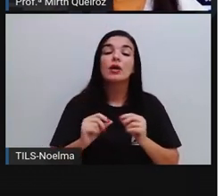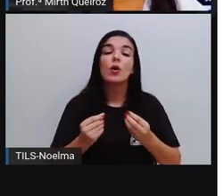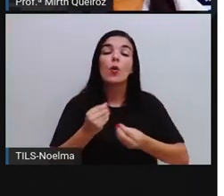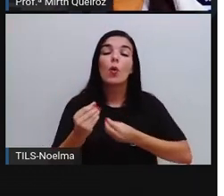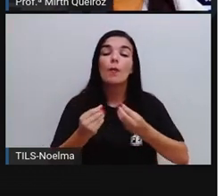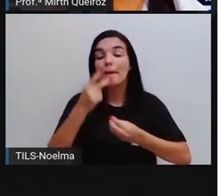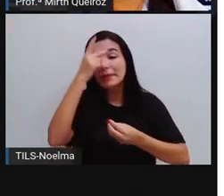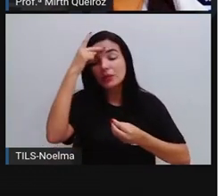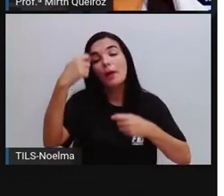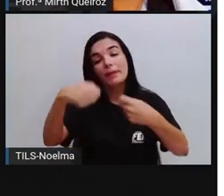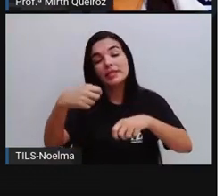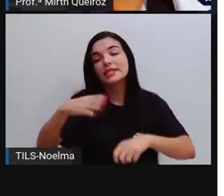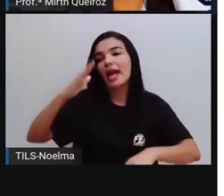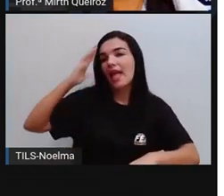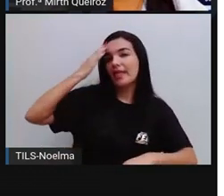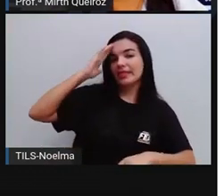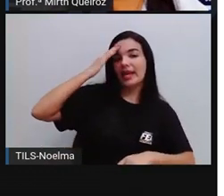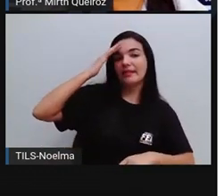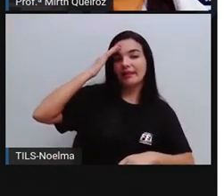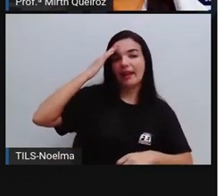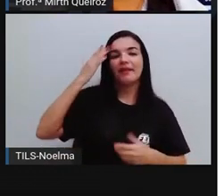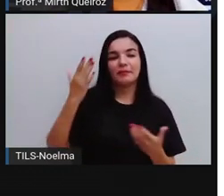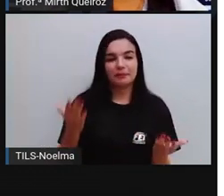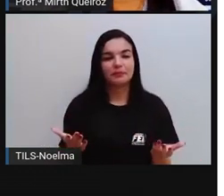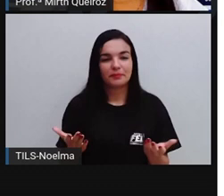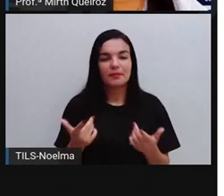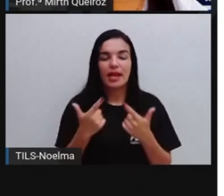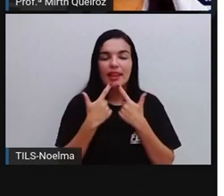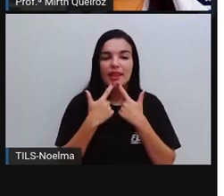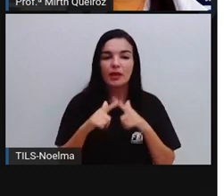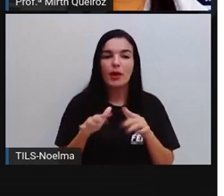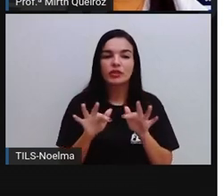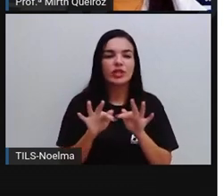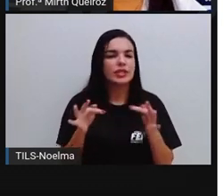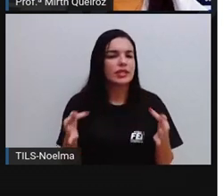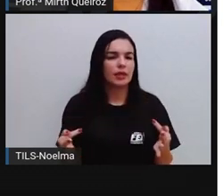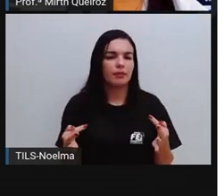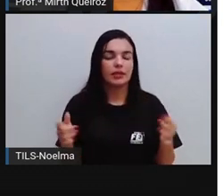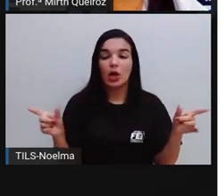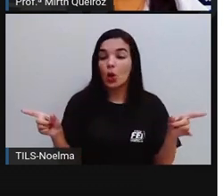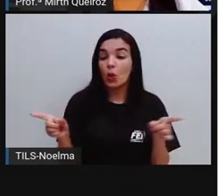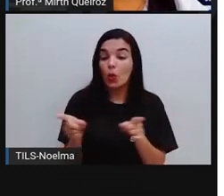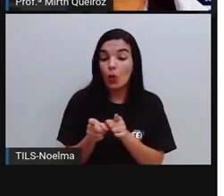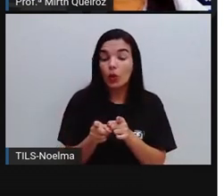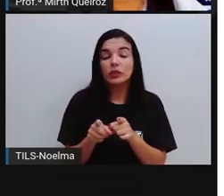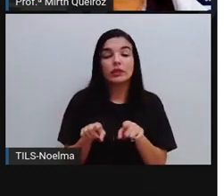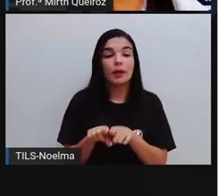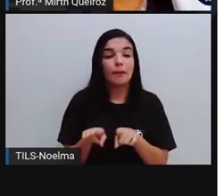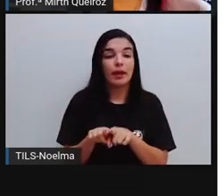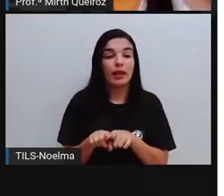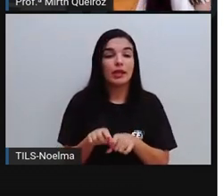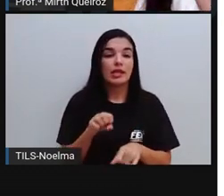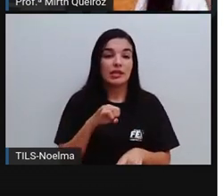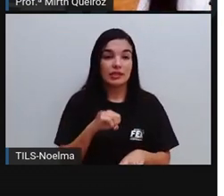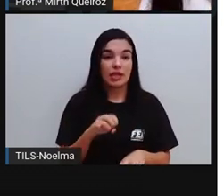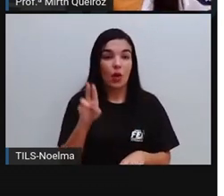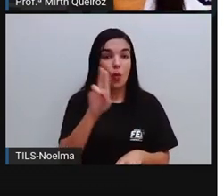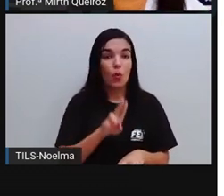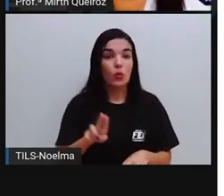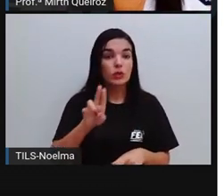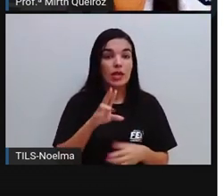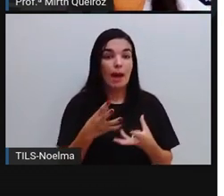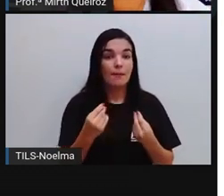aquele serviço. Por isso que tem que ser uma linguagem mais simples, curta, não pode utilizar, caso venha a utilizar aí